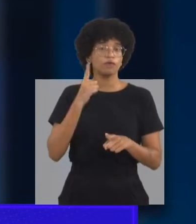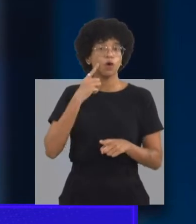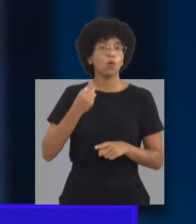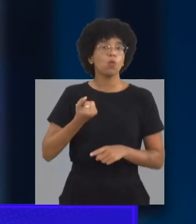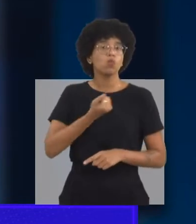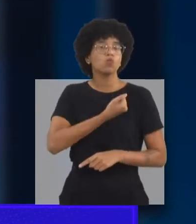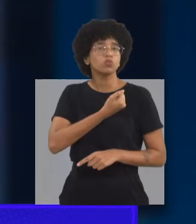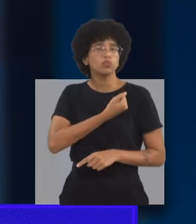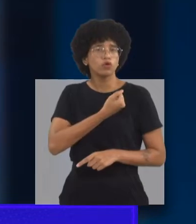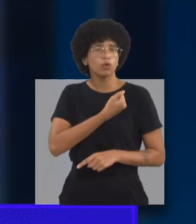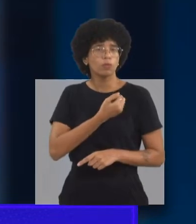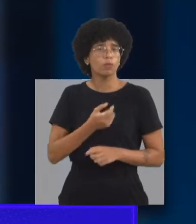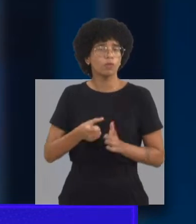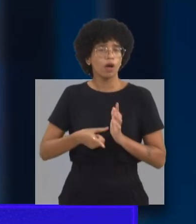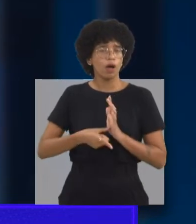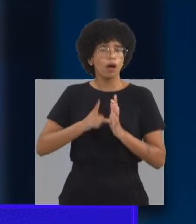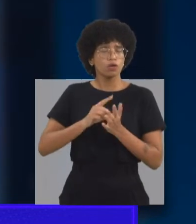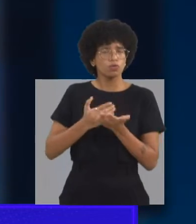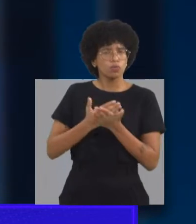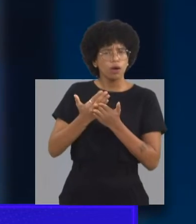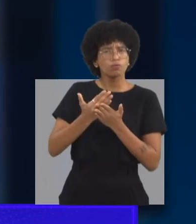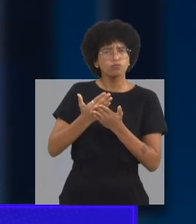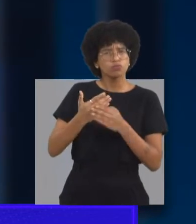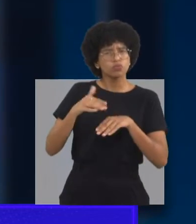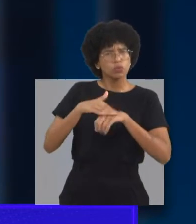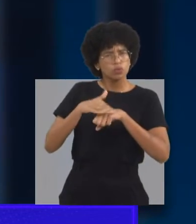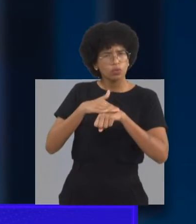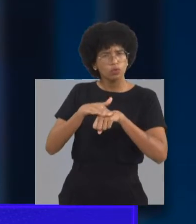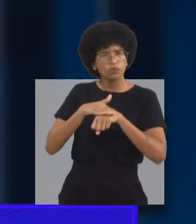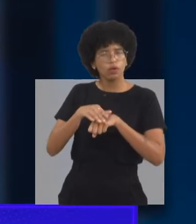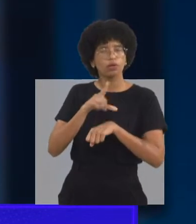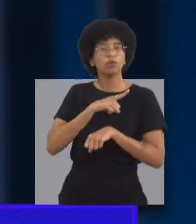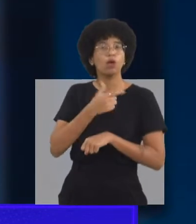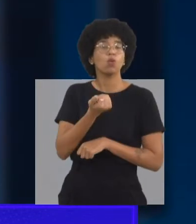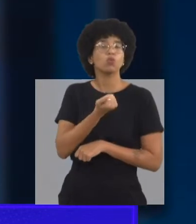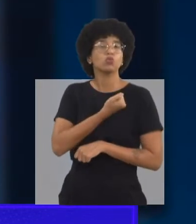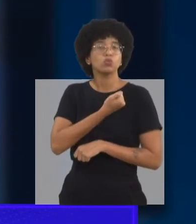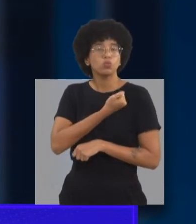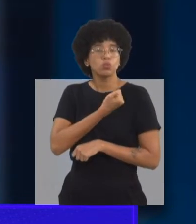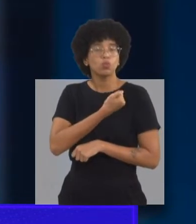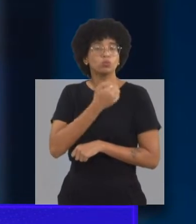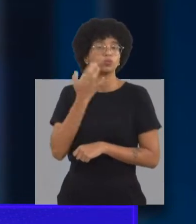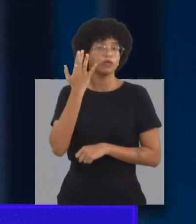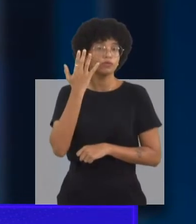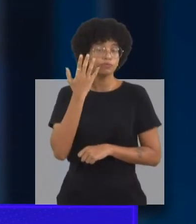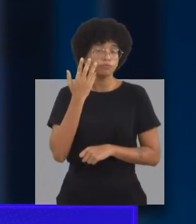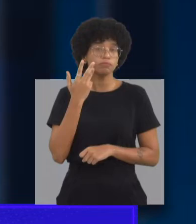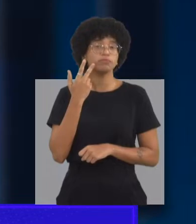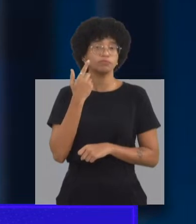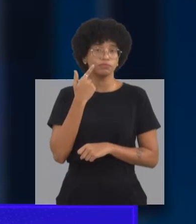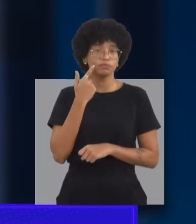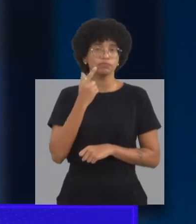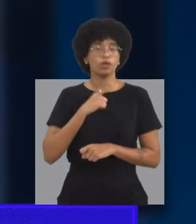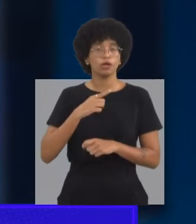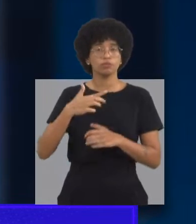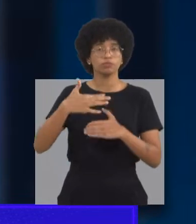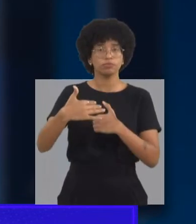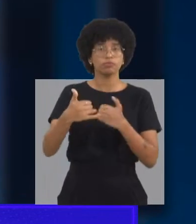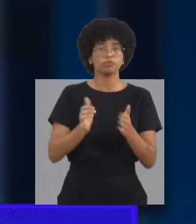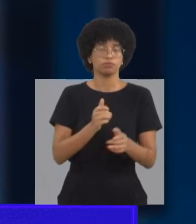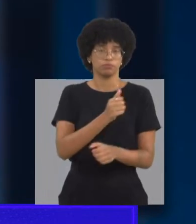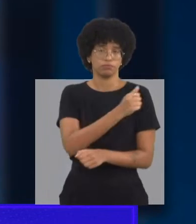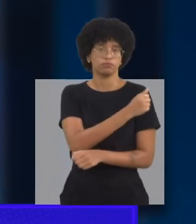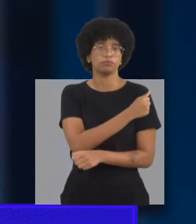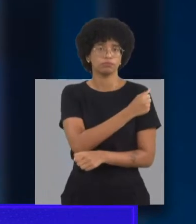por conta do aumento das crianças com atraso, por conta da pandemia, do número maior de diagnósticos de